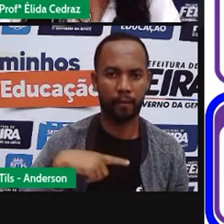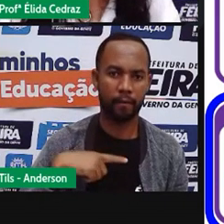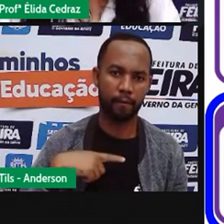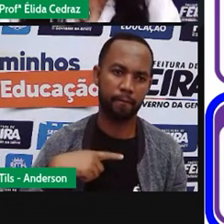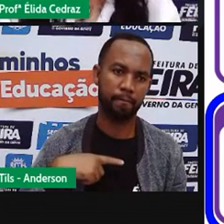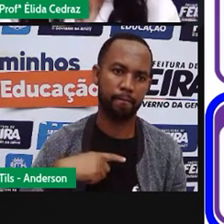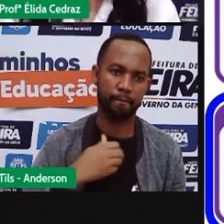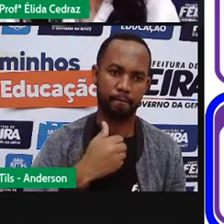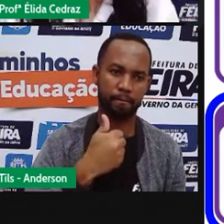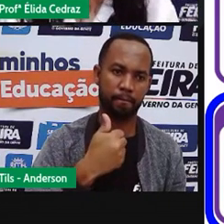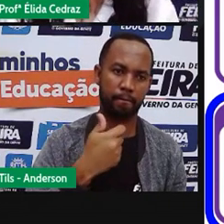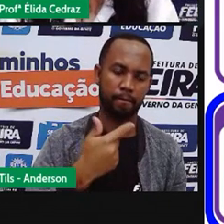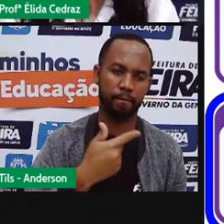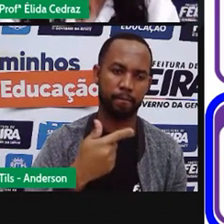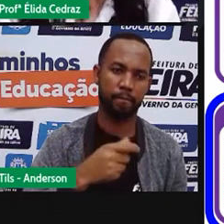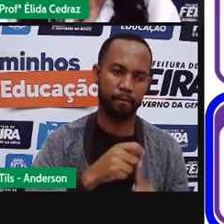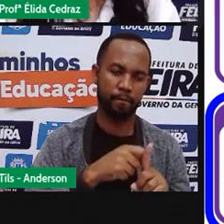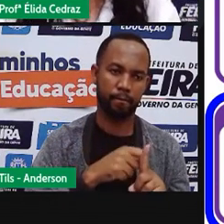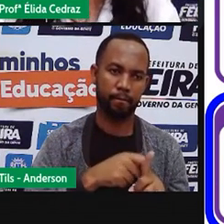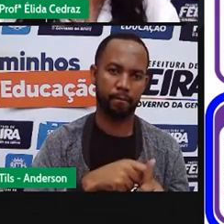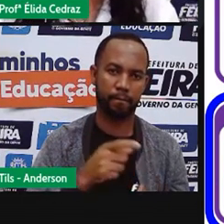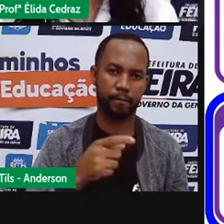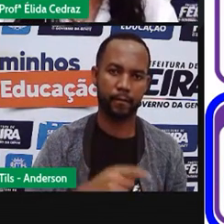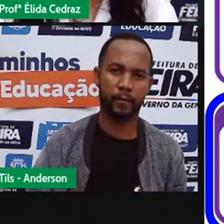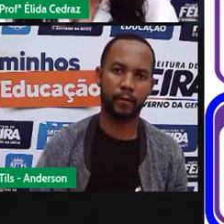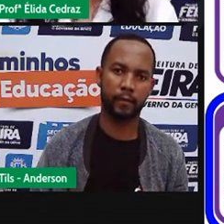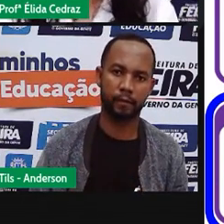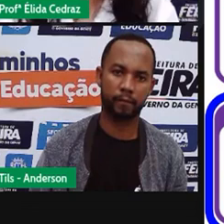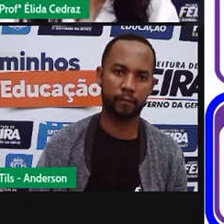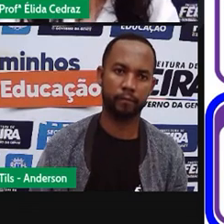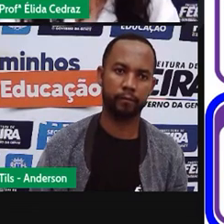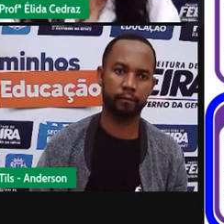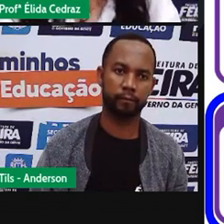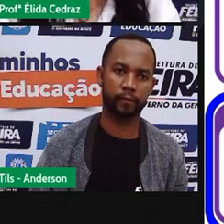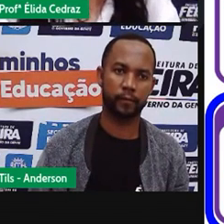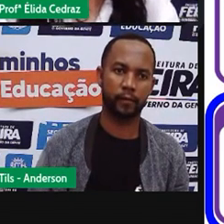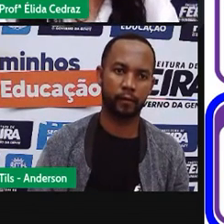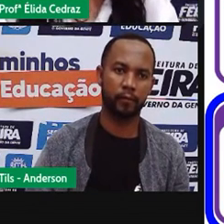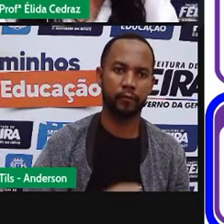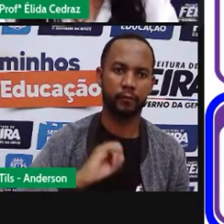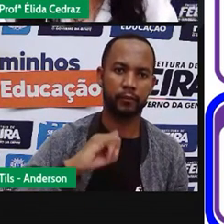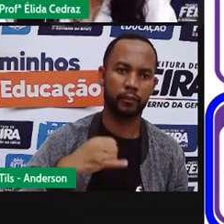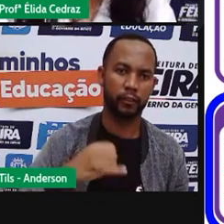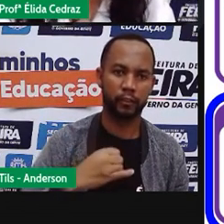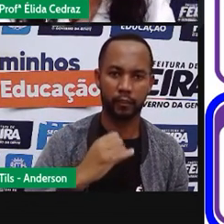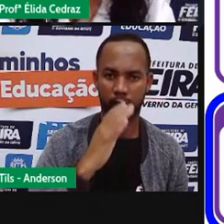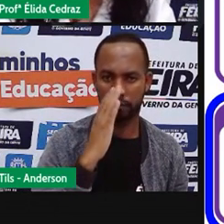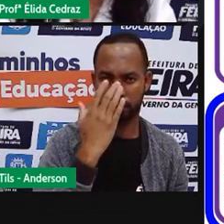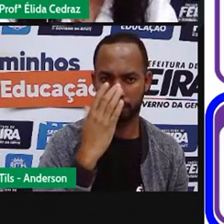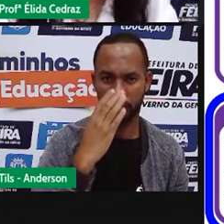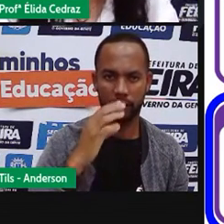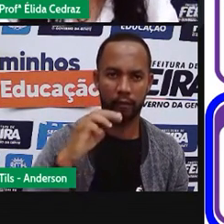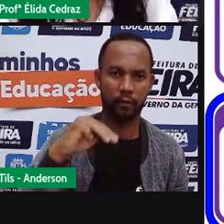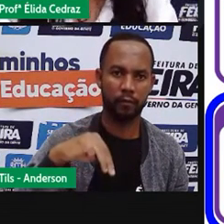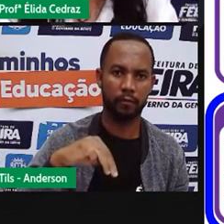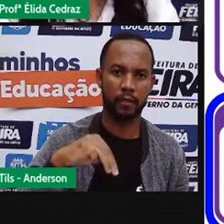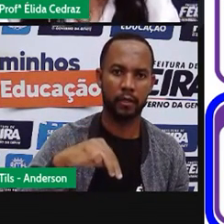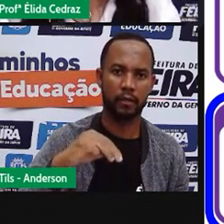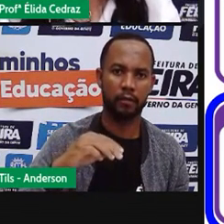meses janeiro fevereiro março abril maio